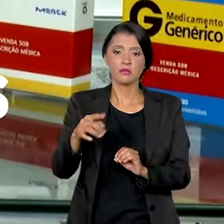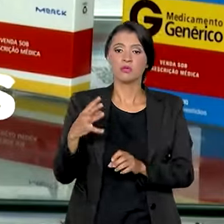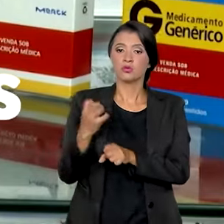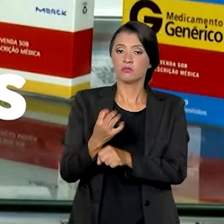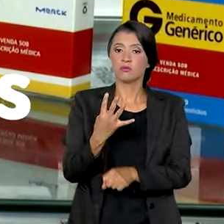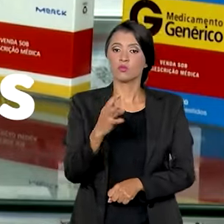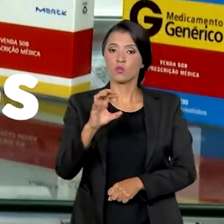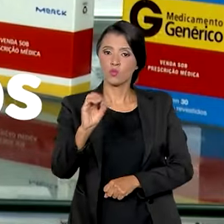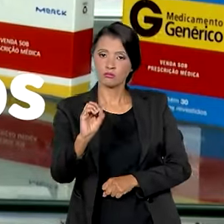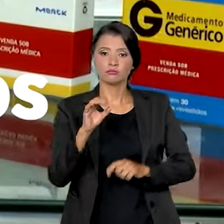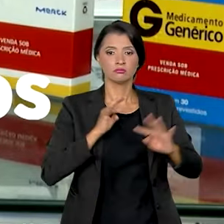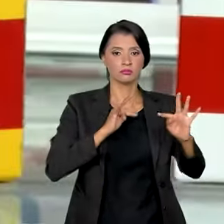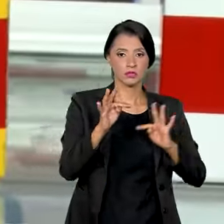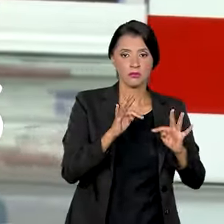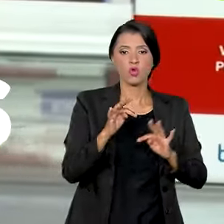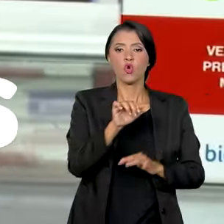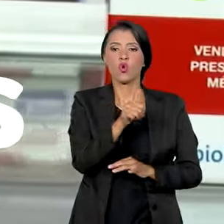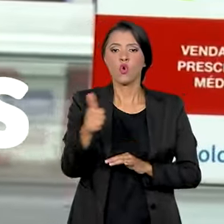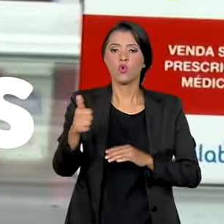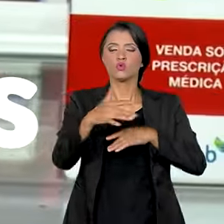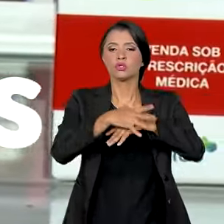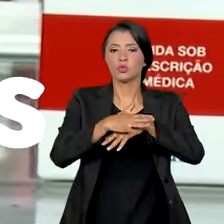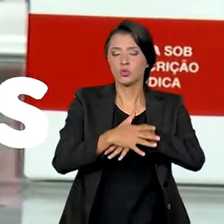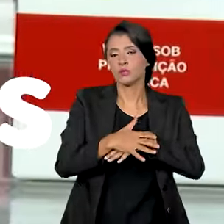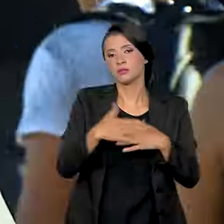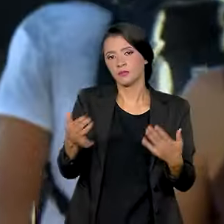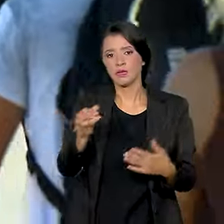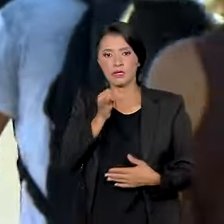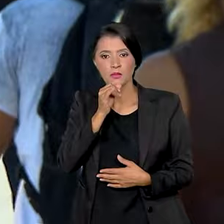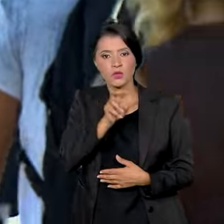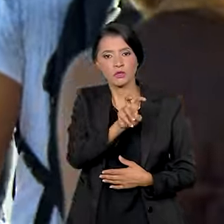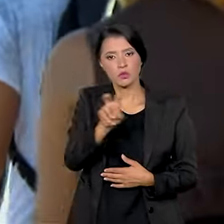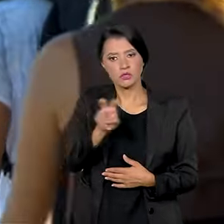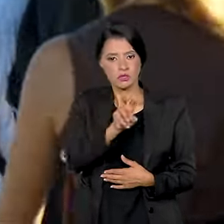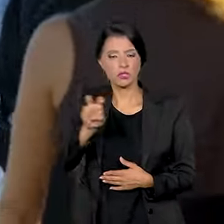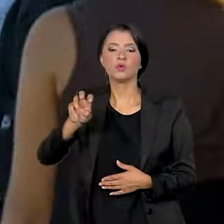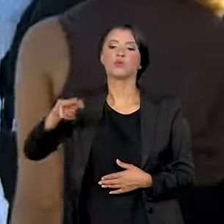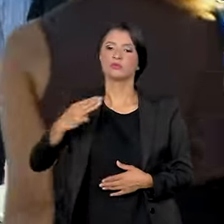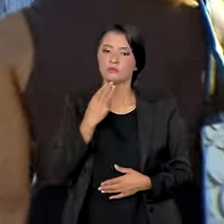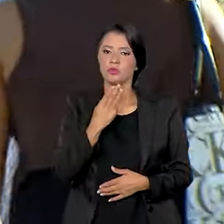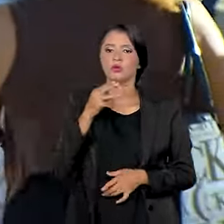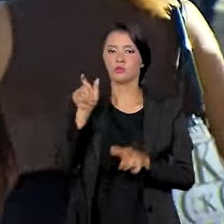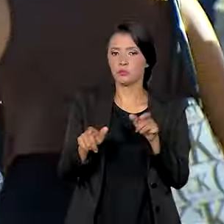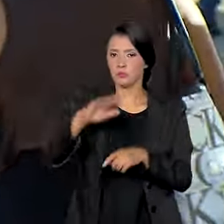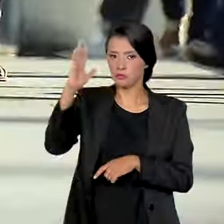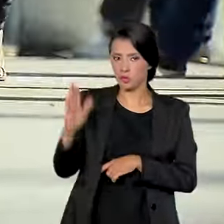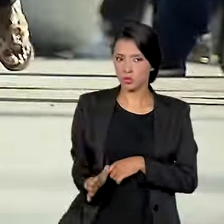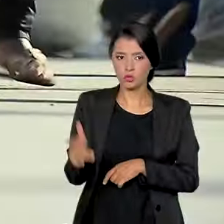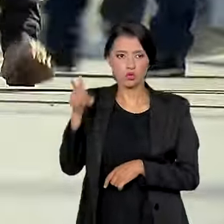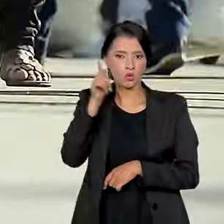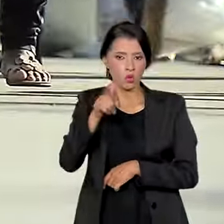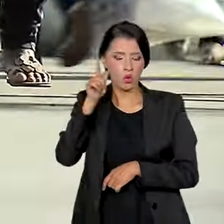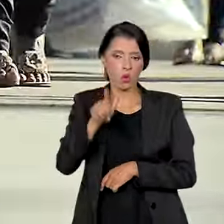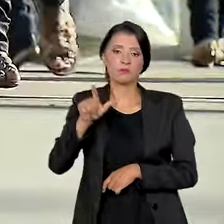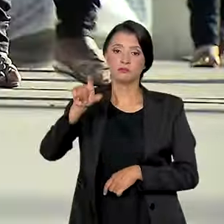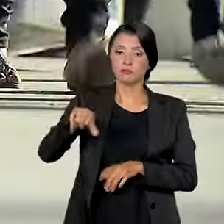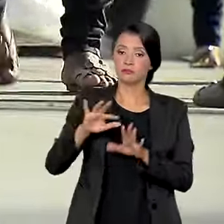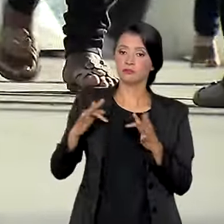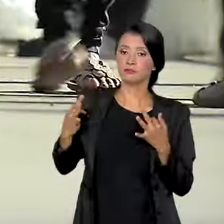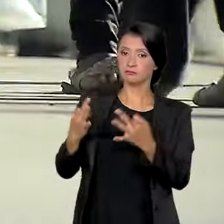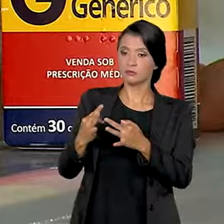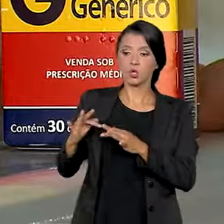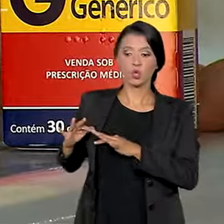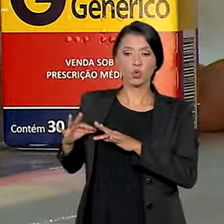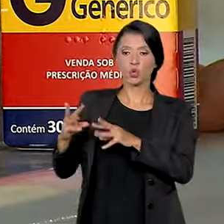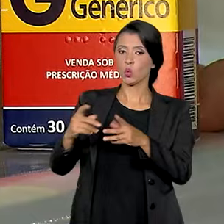São 40 para tratamento de 11 doenças. No caso dos 55 milhões de brasileiros beneficiados pelo Bolsa